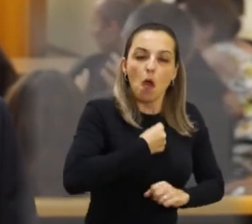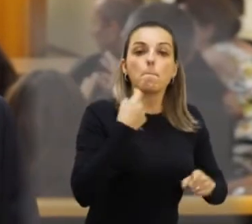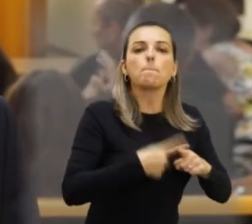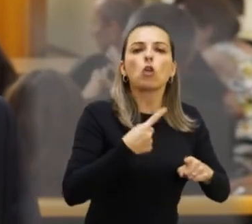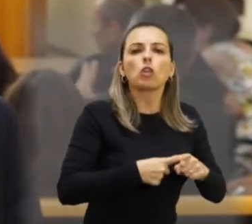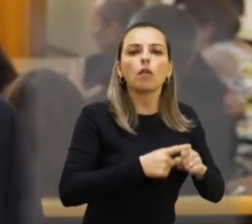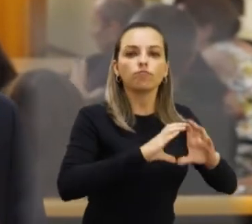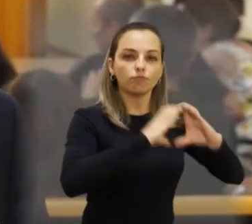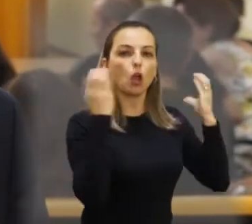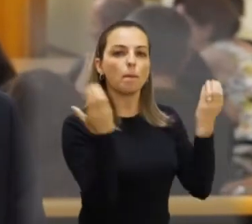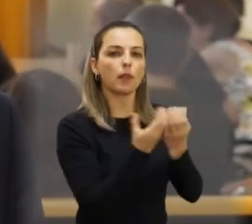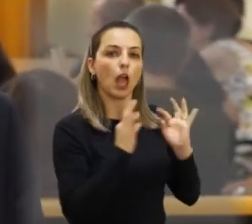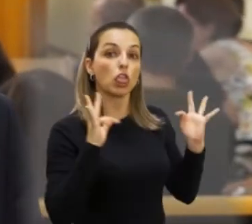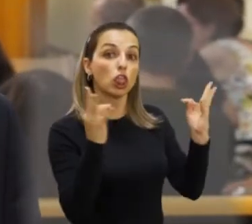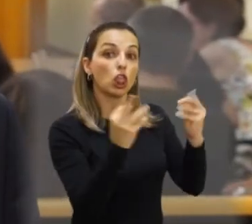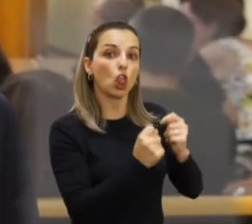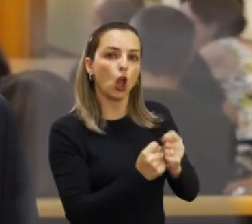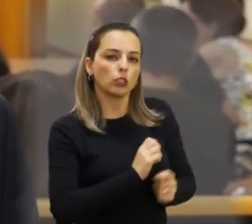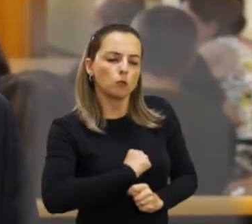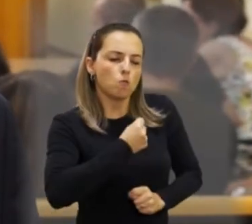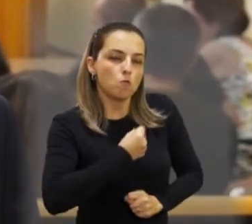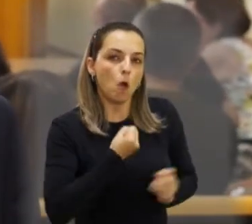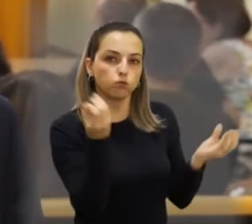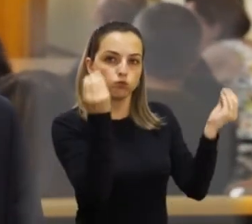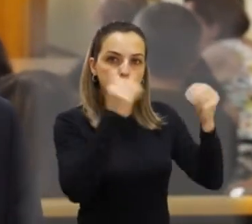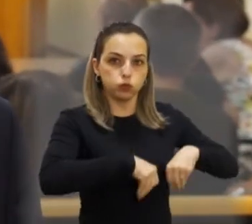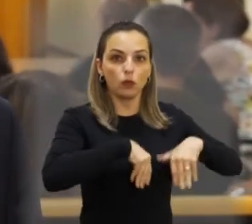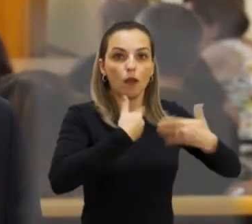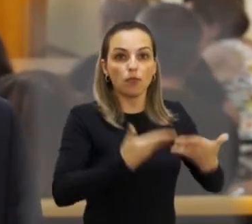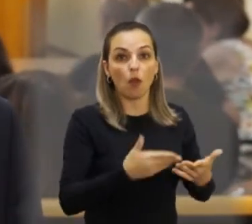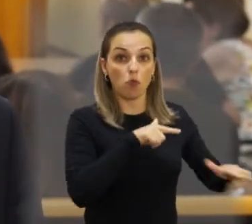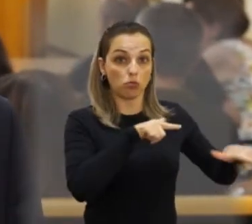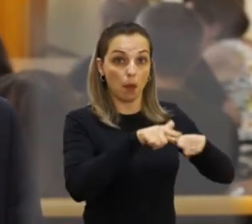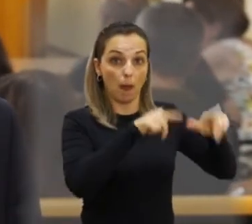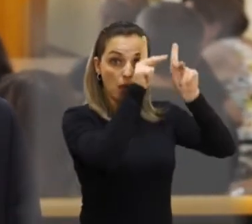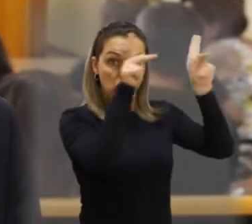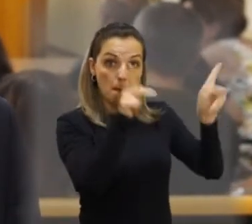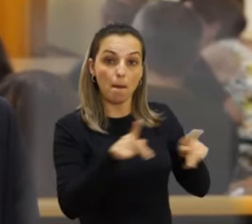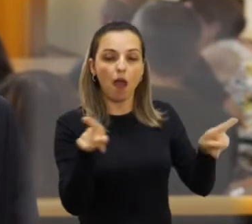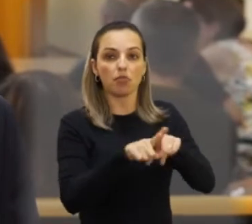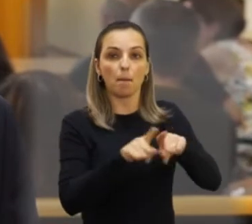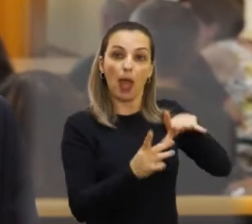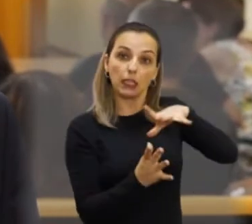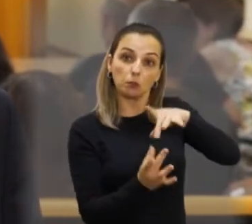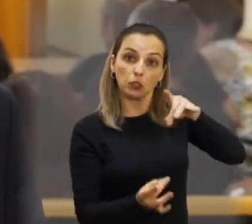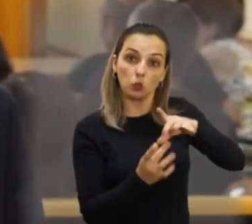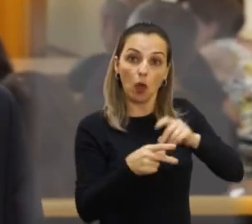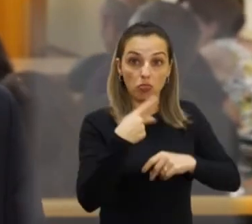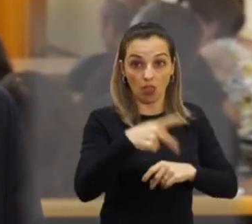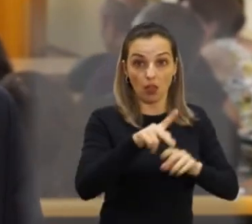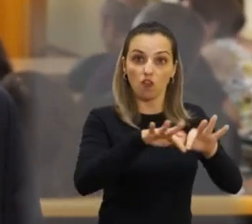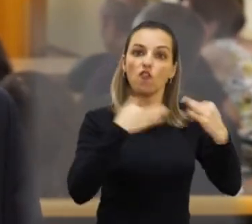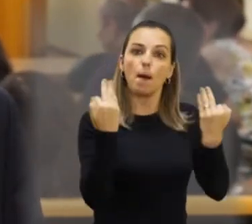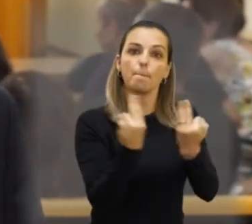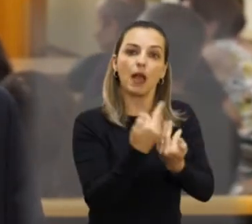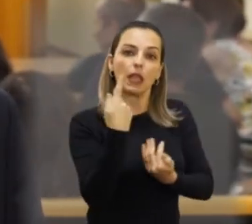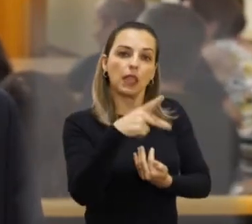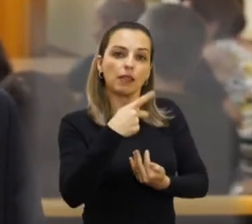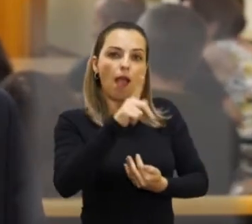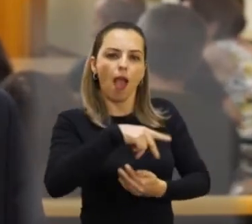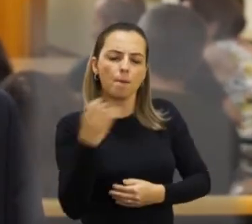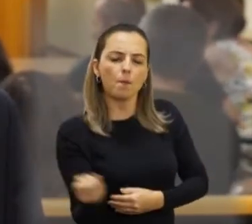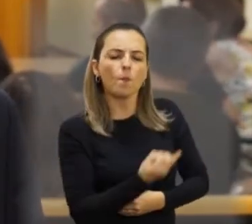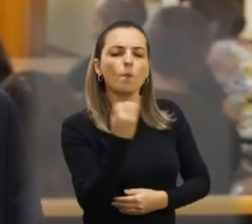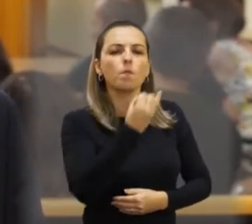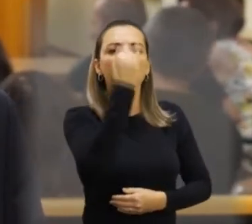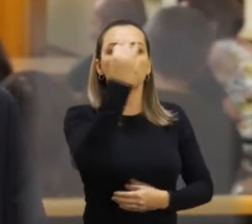ódio? Então, o ódio, eu acho que só vem prejudicar a nossa comunidade, como todas as comunidades. Então, acho que a questão da paz, a questão espiritual do